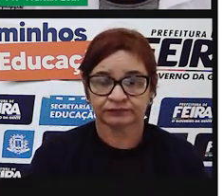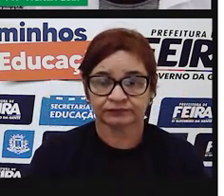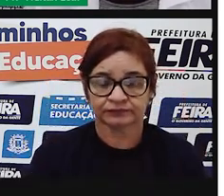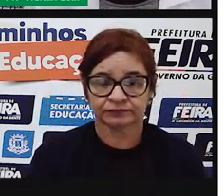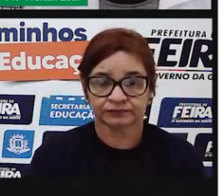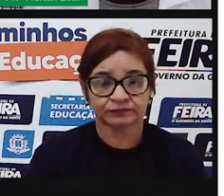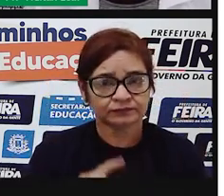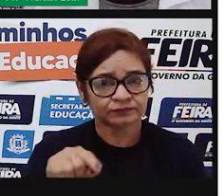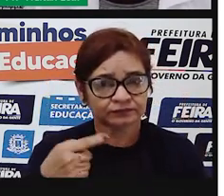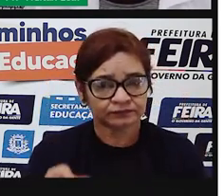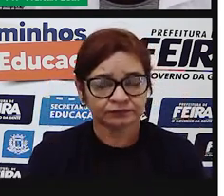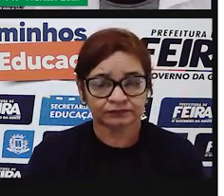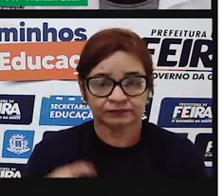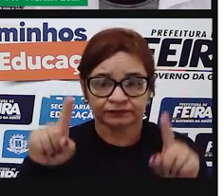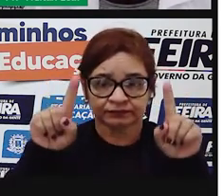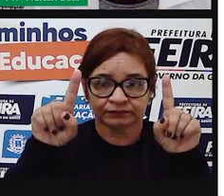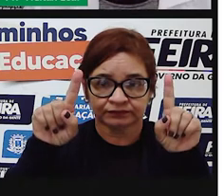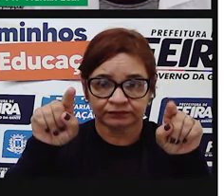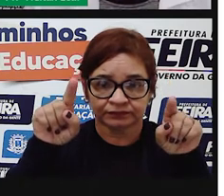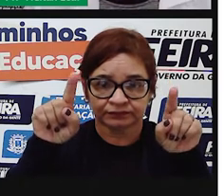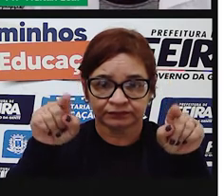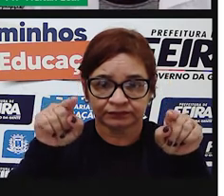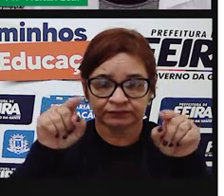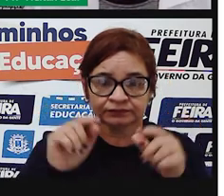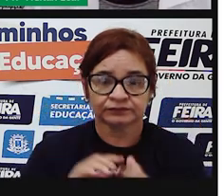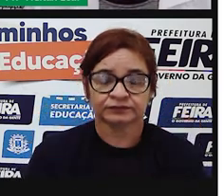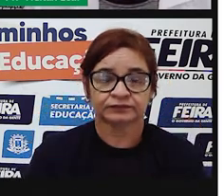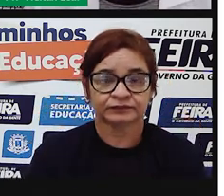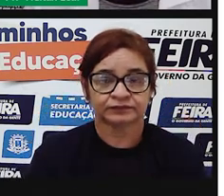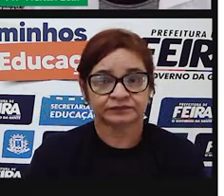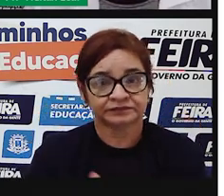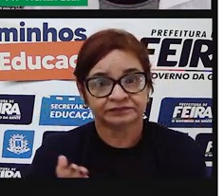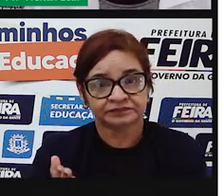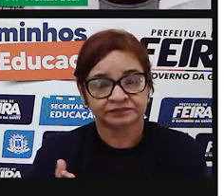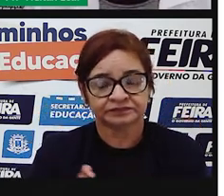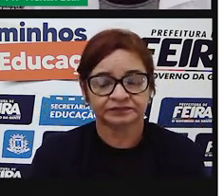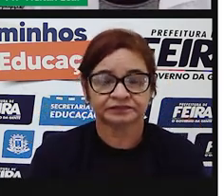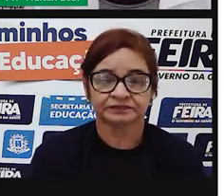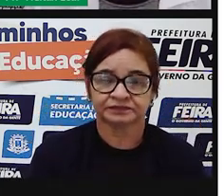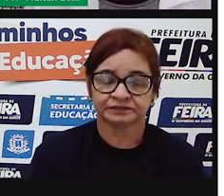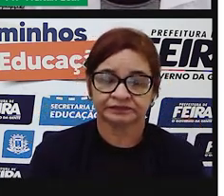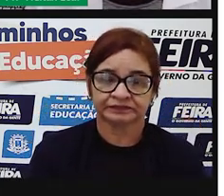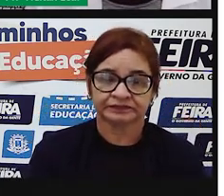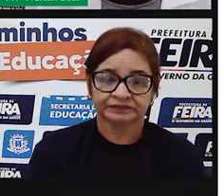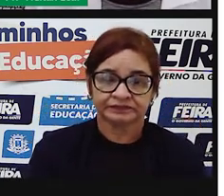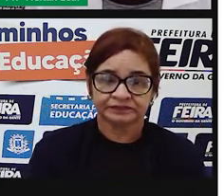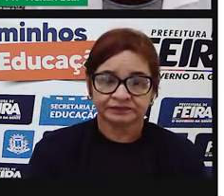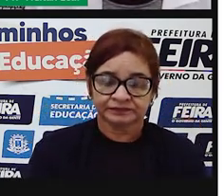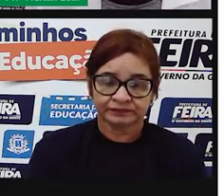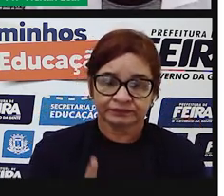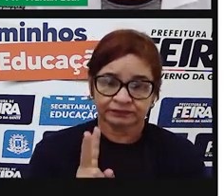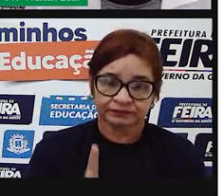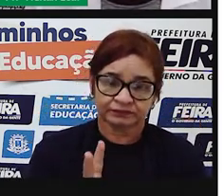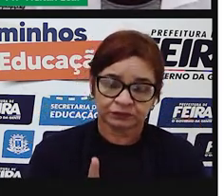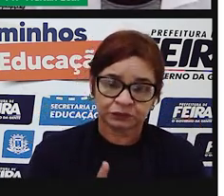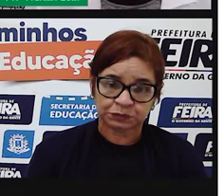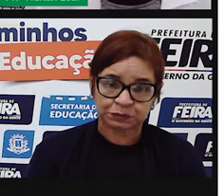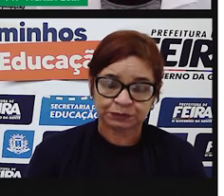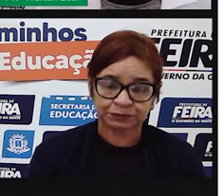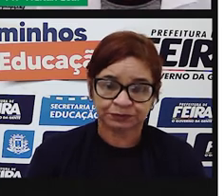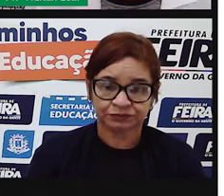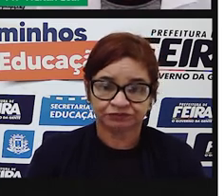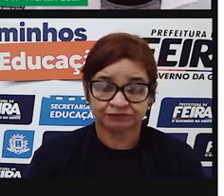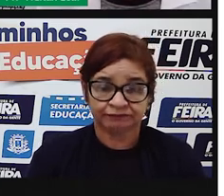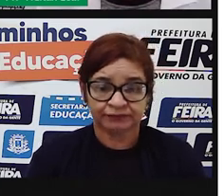Outro sinal, as aspas. As aspas, comumente ou frequentemente é utilizada para